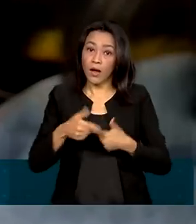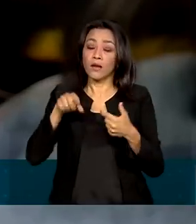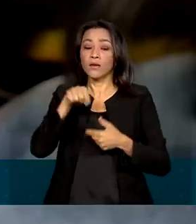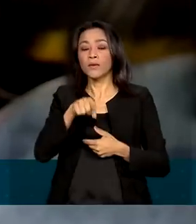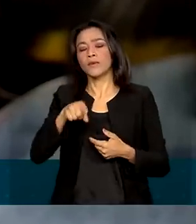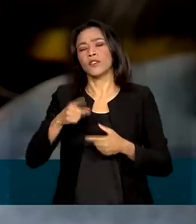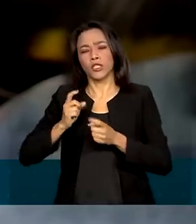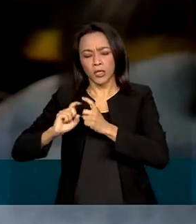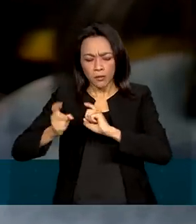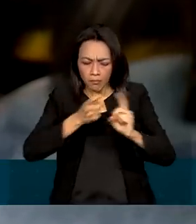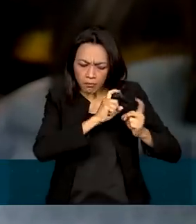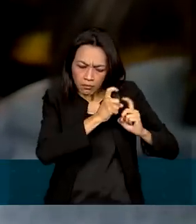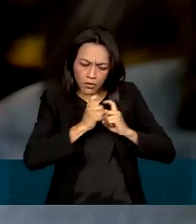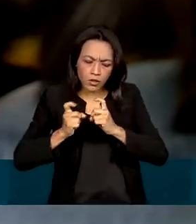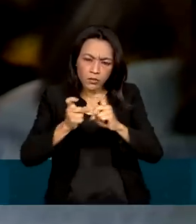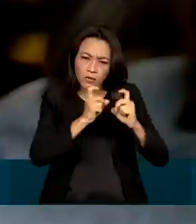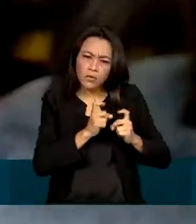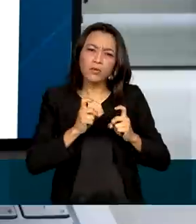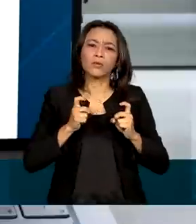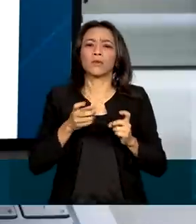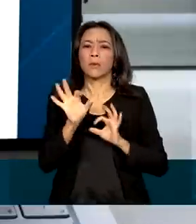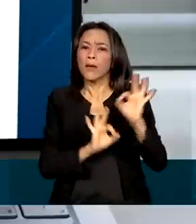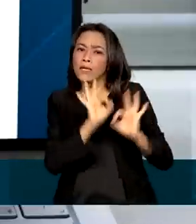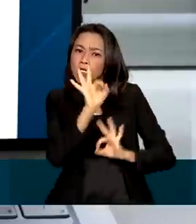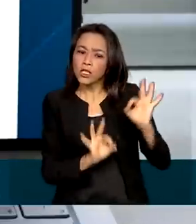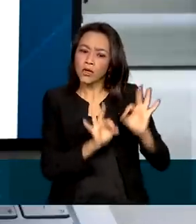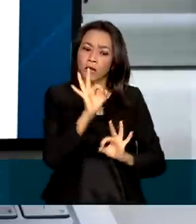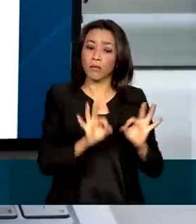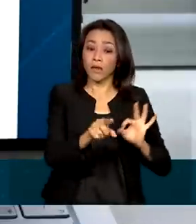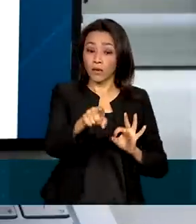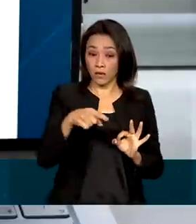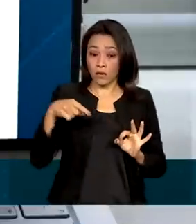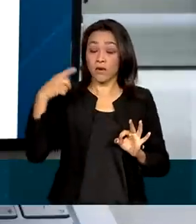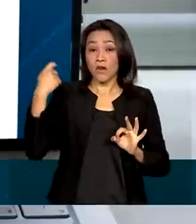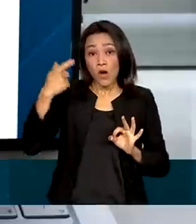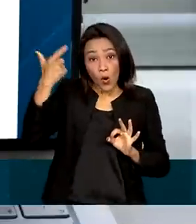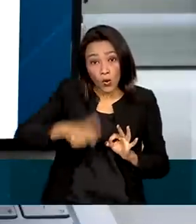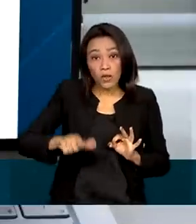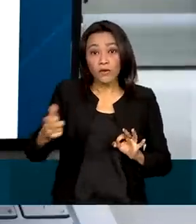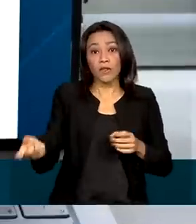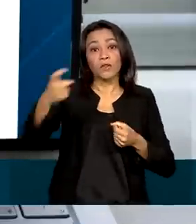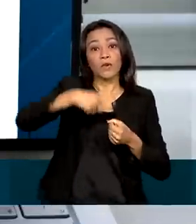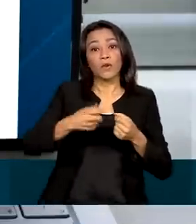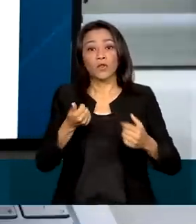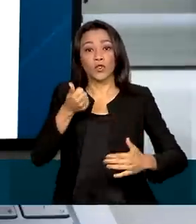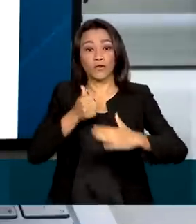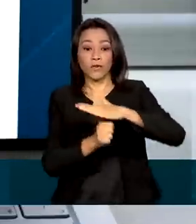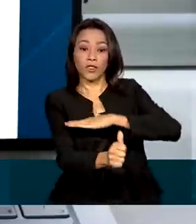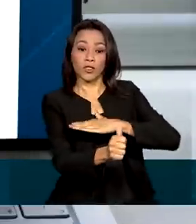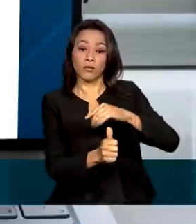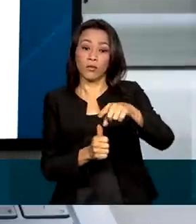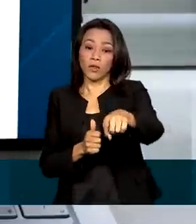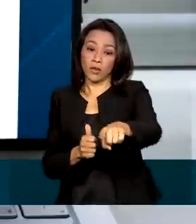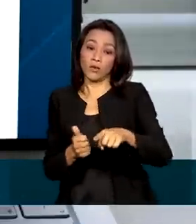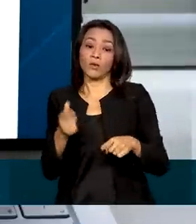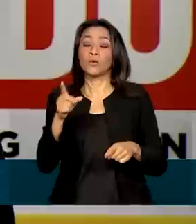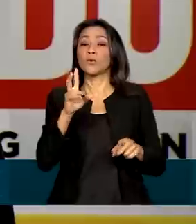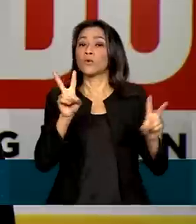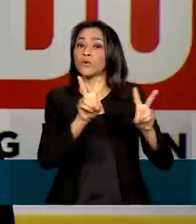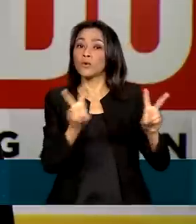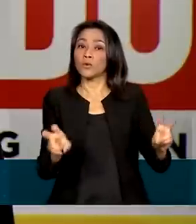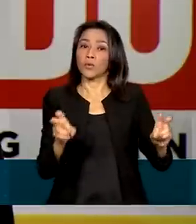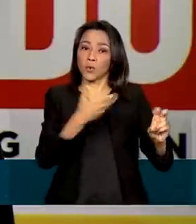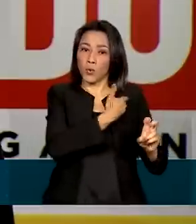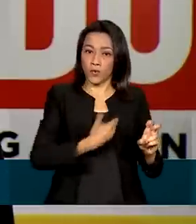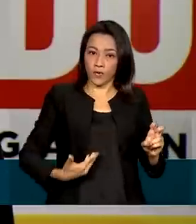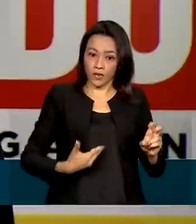e Gestão, foi identificada a necessidade de se retomar investimentos na implementação do governo digital. Todo